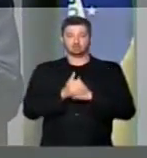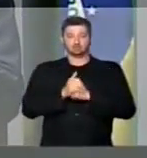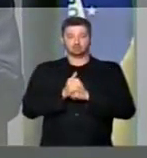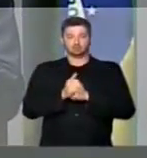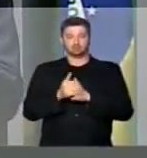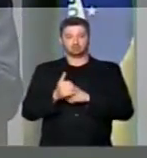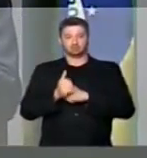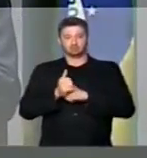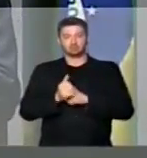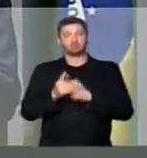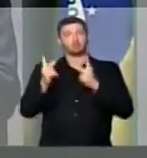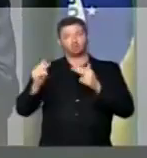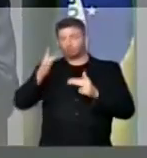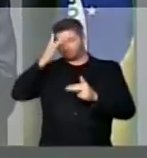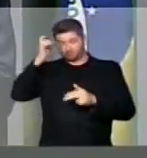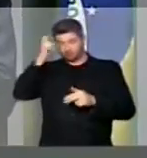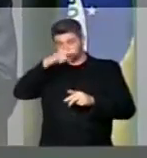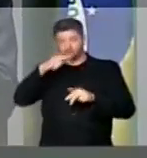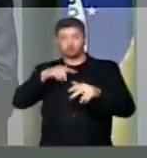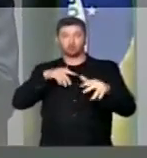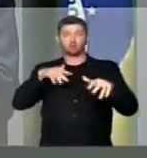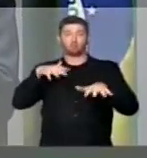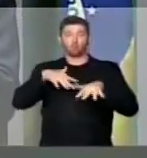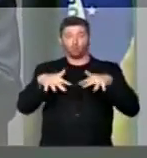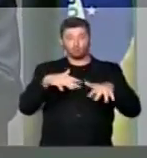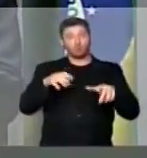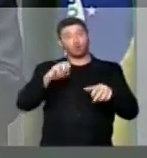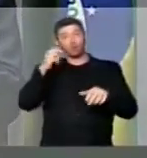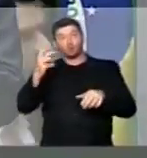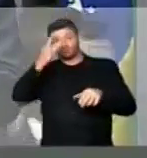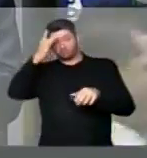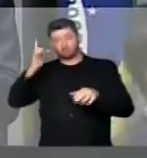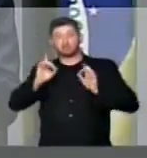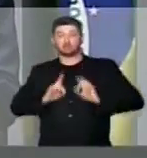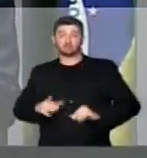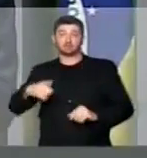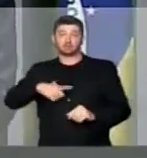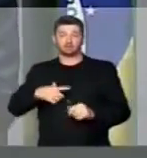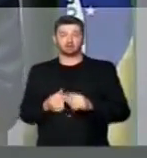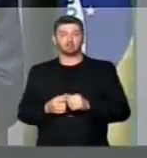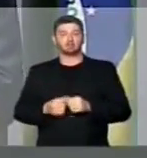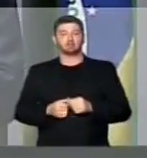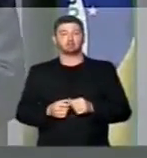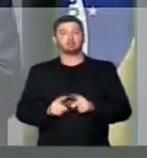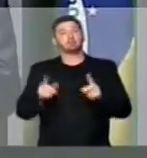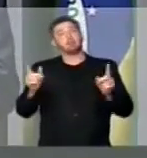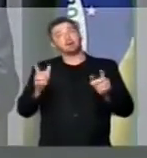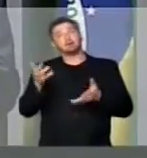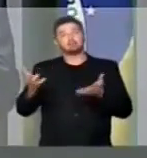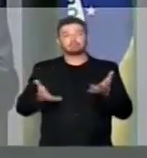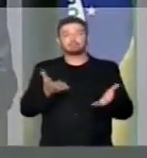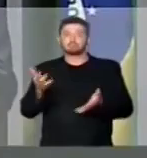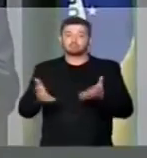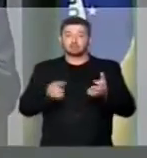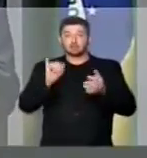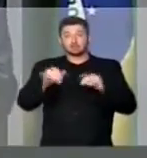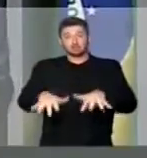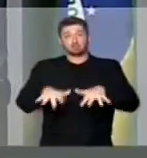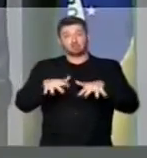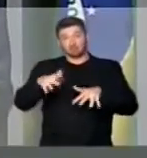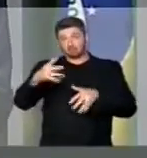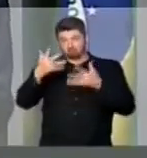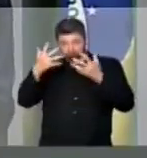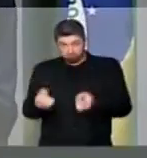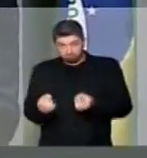para as pessoas que têm dificuldade de locomoção como para aquelas que têm deficiência. Agora, aí é uma questão, se o plenário assim